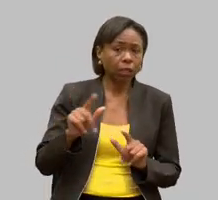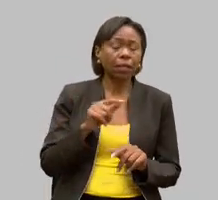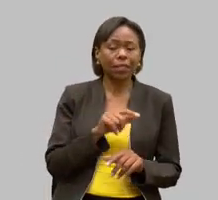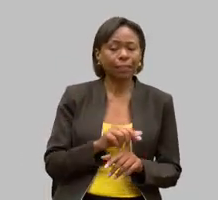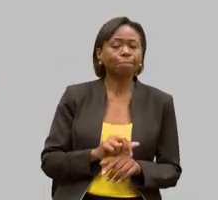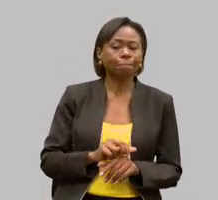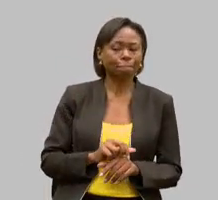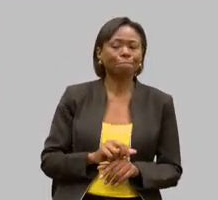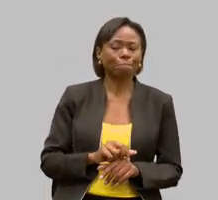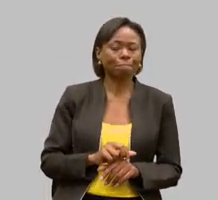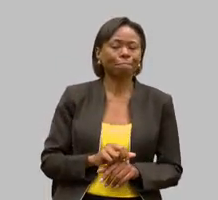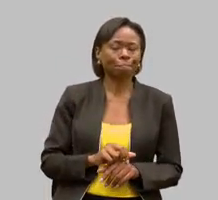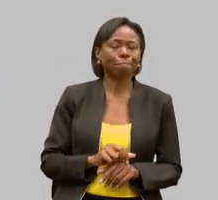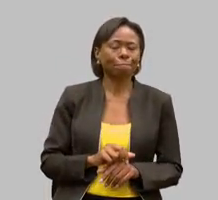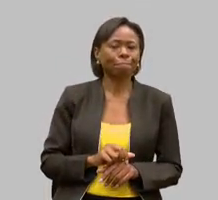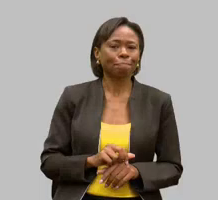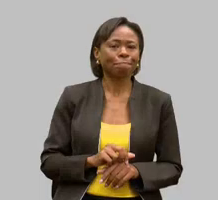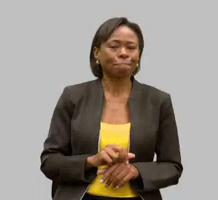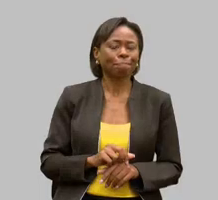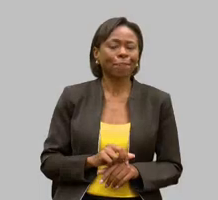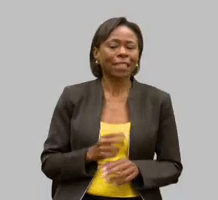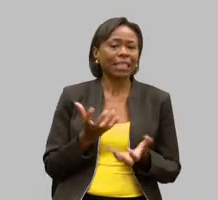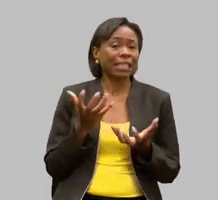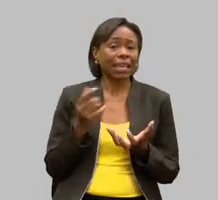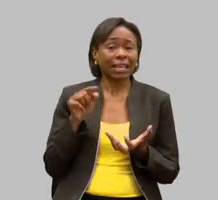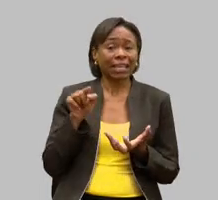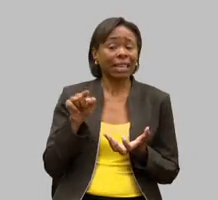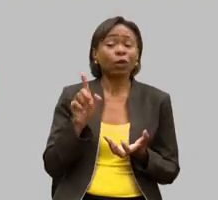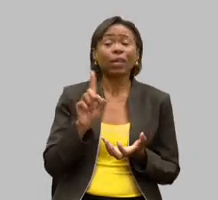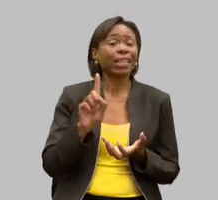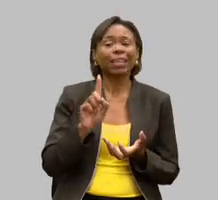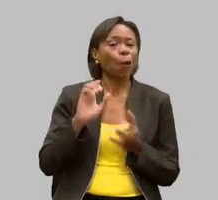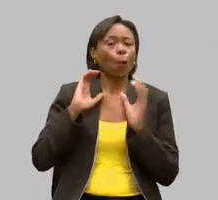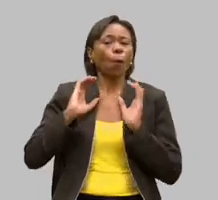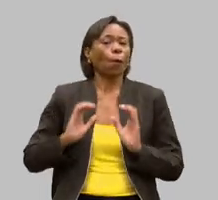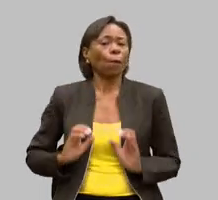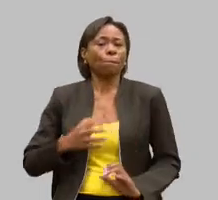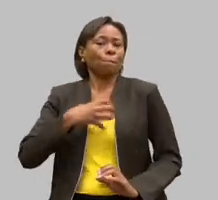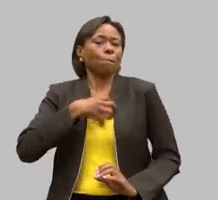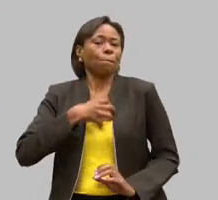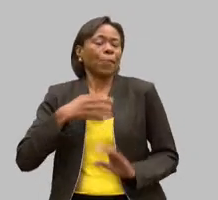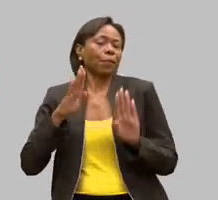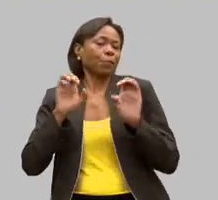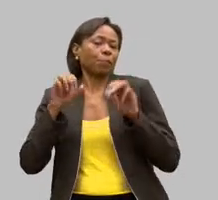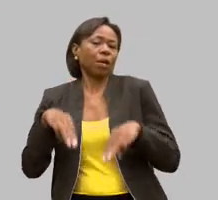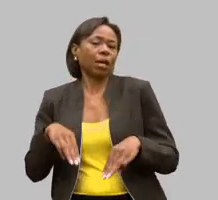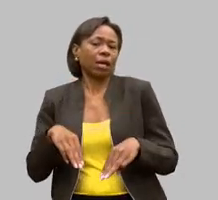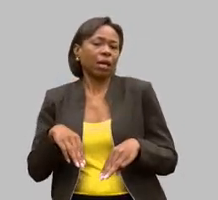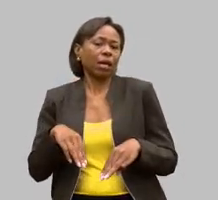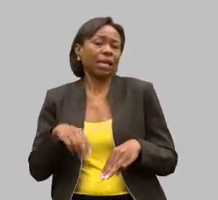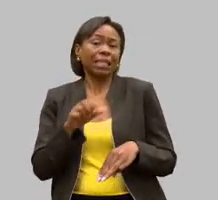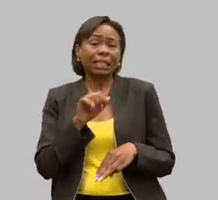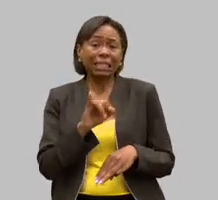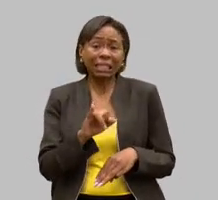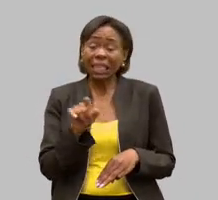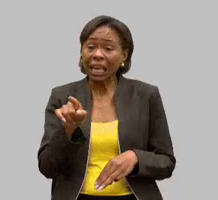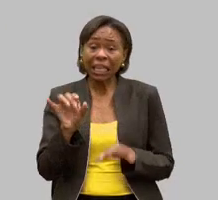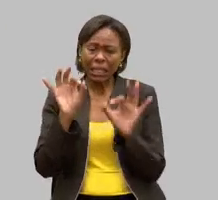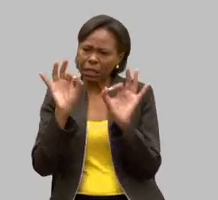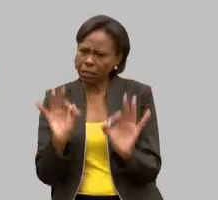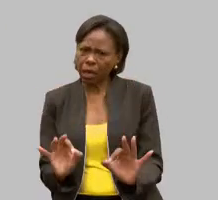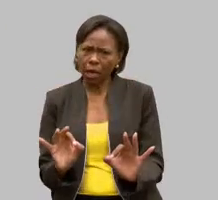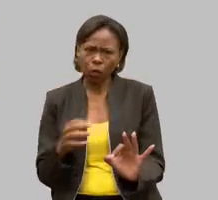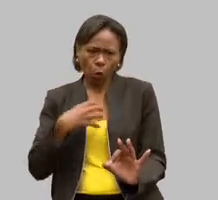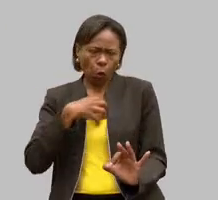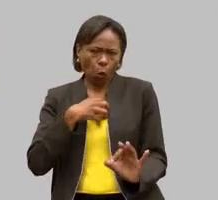você espera que essa pessoa não se comporte bem então quando a pessoa se comporte bem a pessoa fala nossa ele não parece que deficiência você tem certeza você tem certeza que você